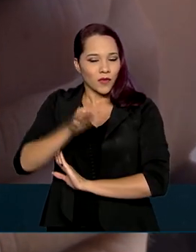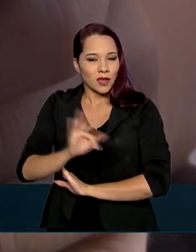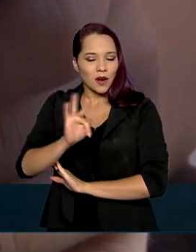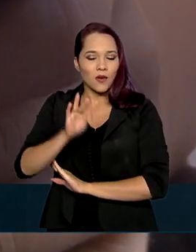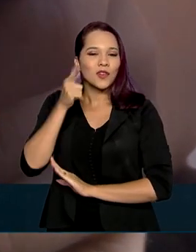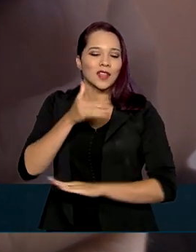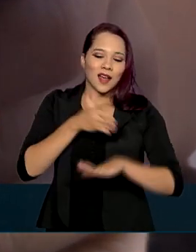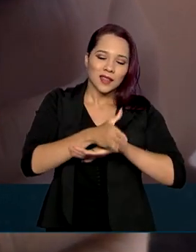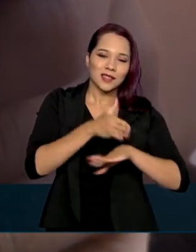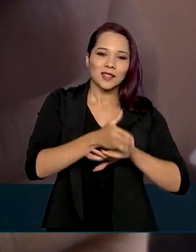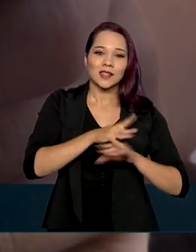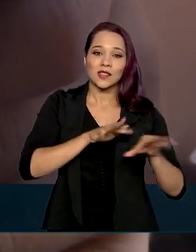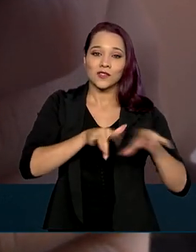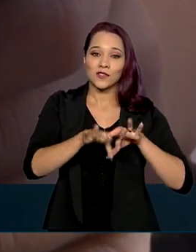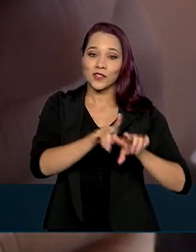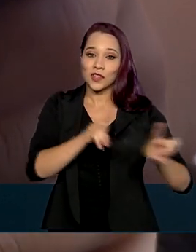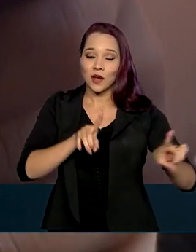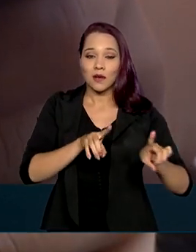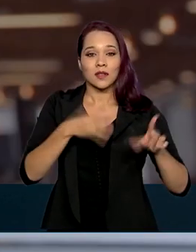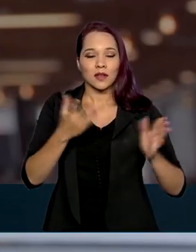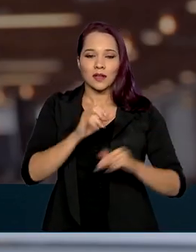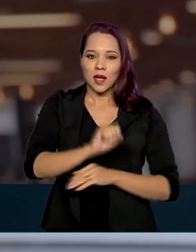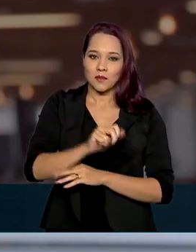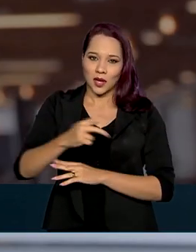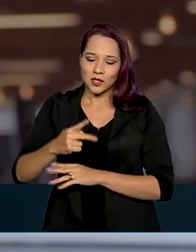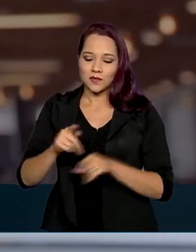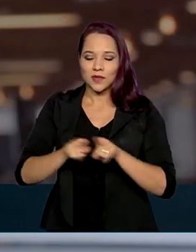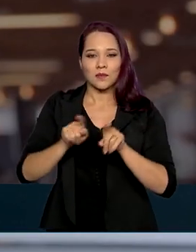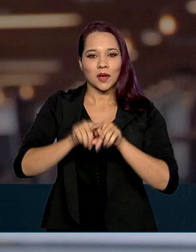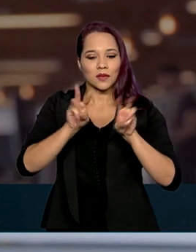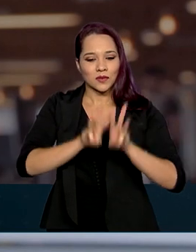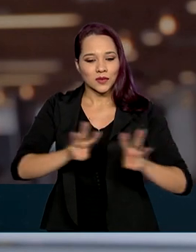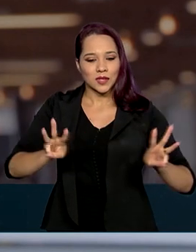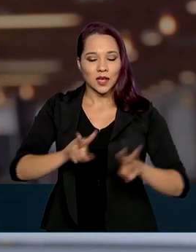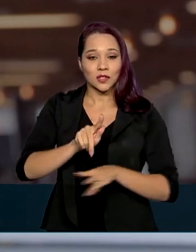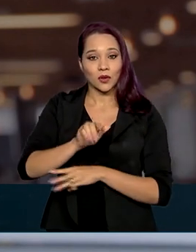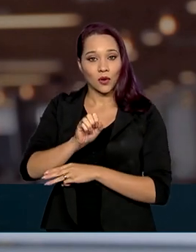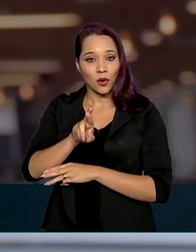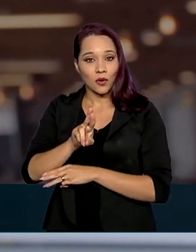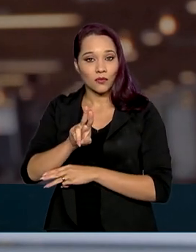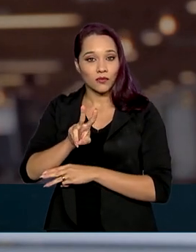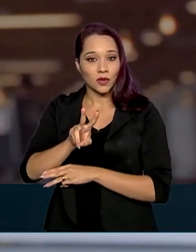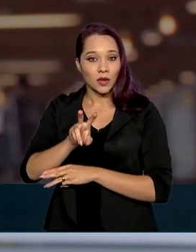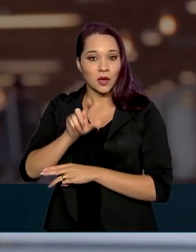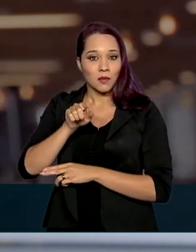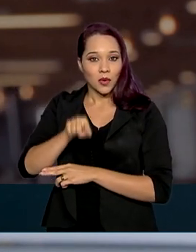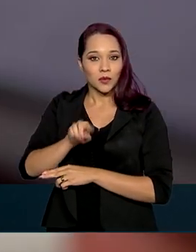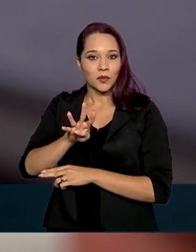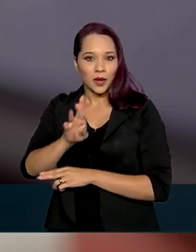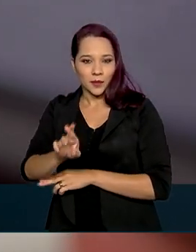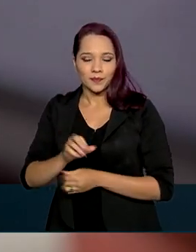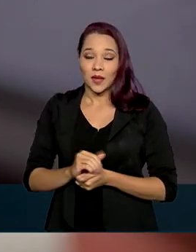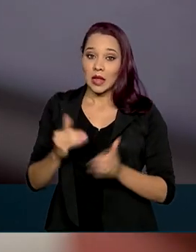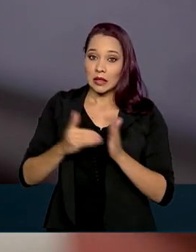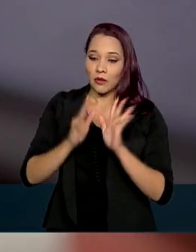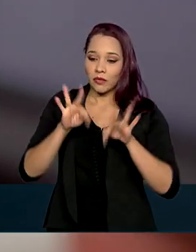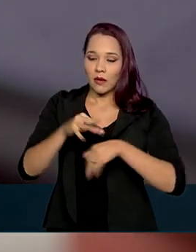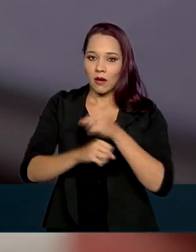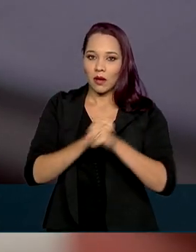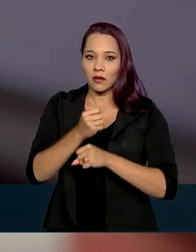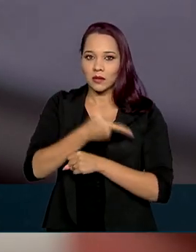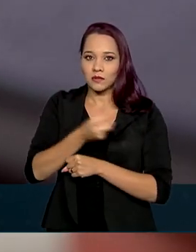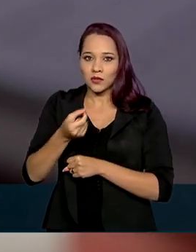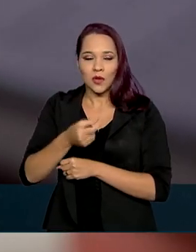acessados na forma digital, tanto em aplicativos quanto no portal gov.br. E a meta é, até o final de 2022,